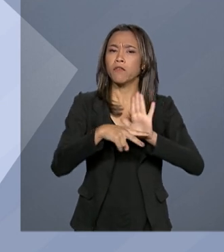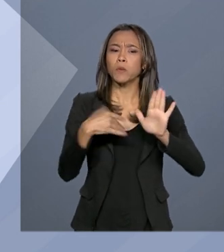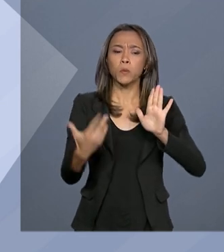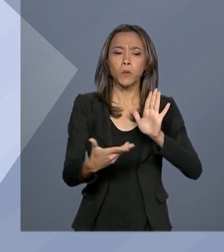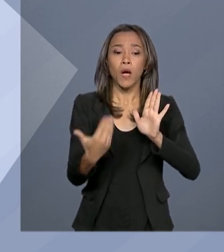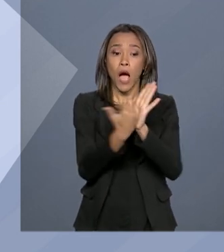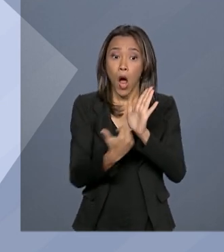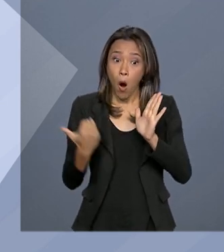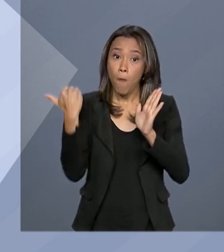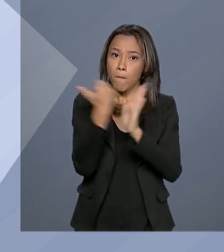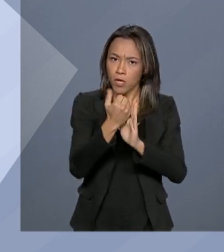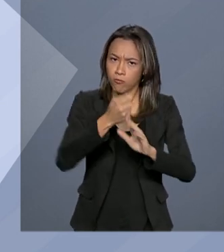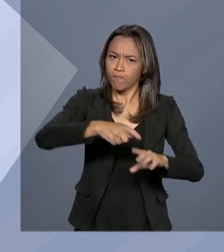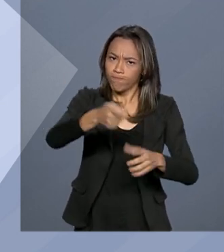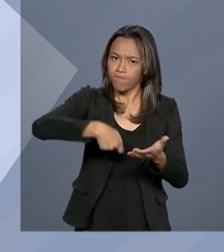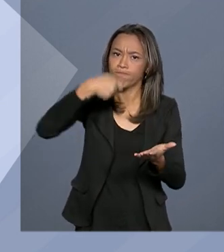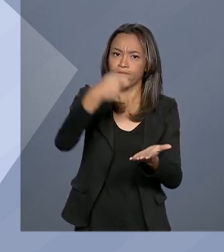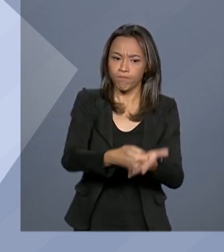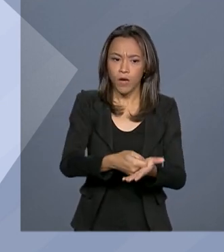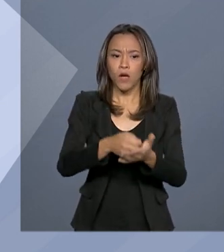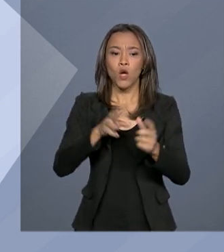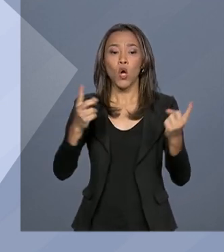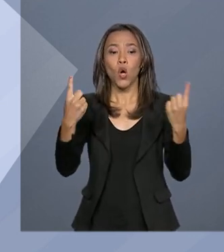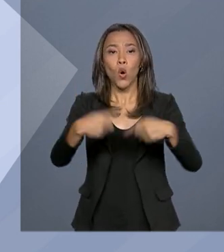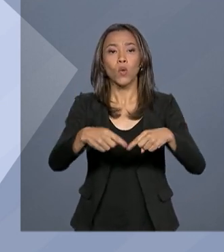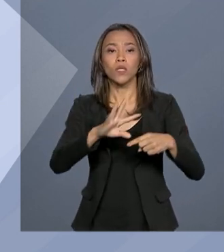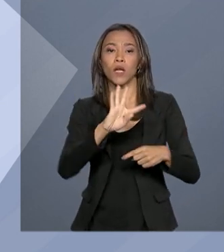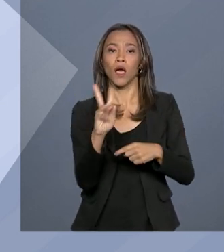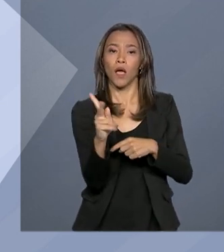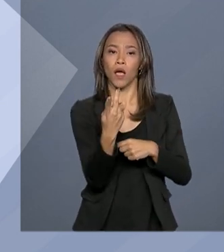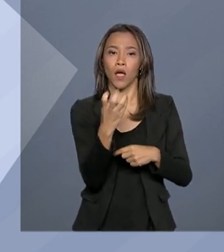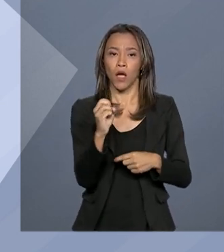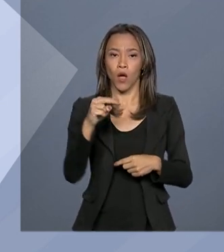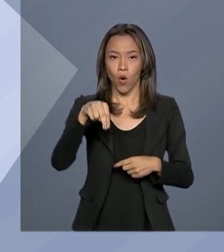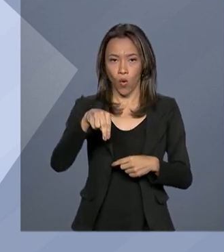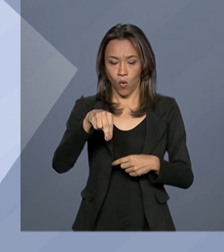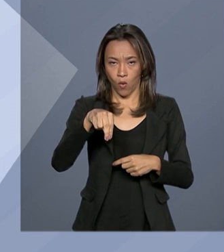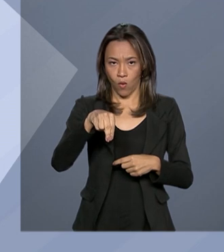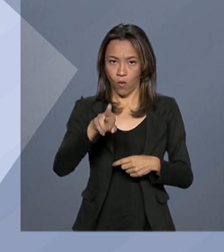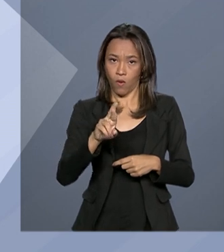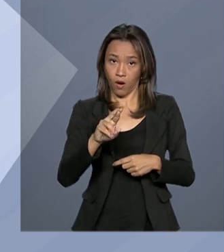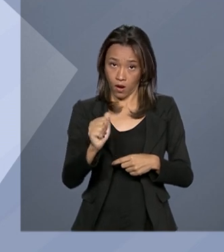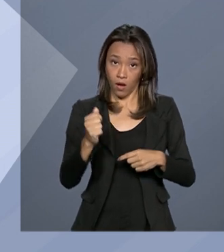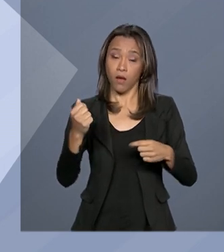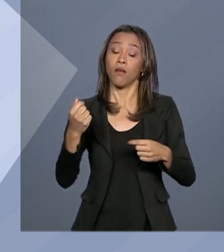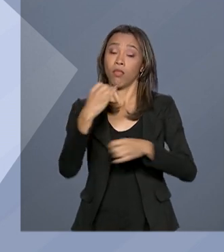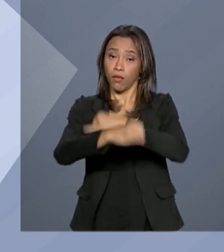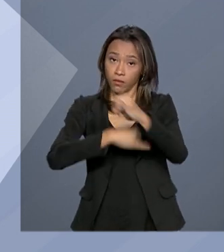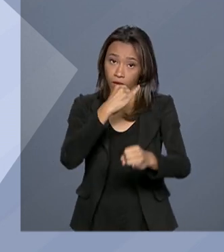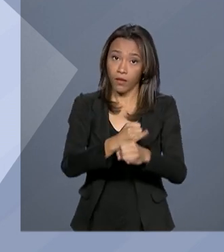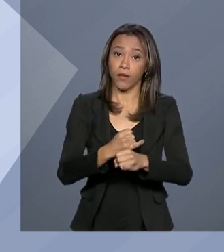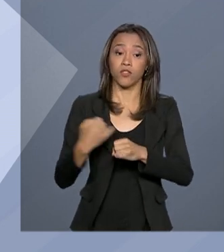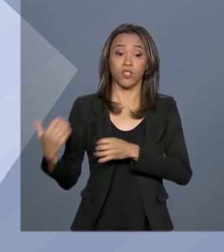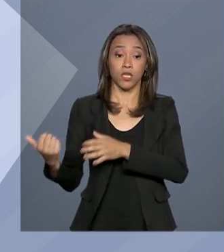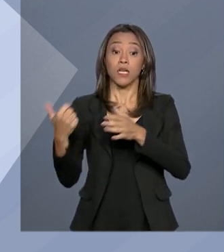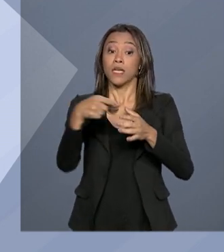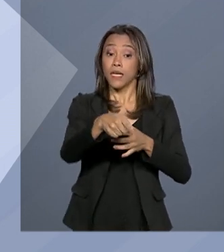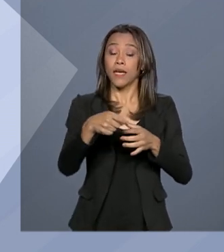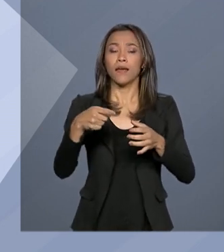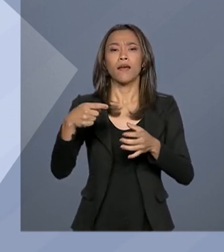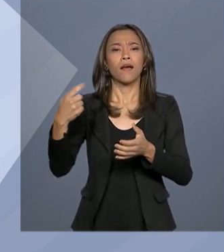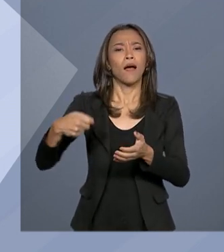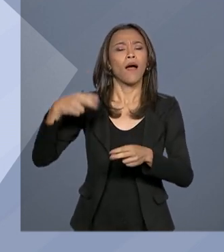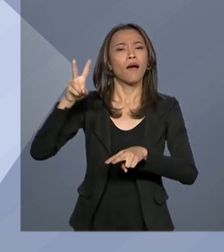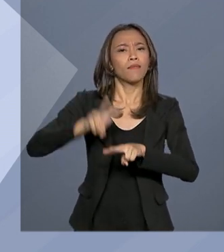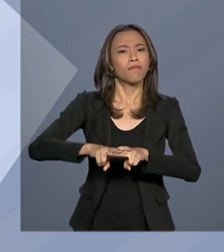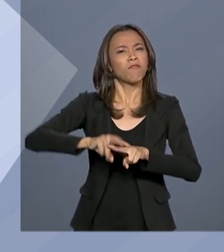punição para crimes contra a honra cometidos na internet. O texto analisado pelo presidente permitia que a pena fosse aplicada